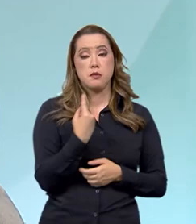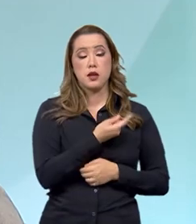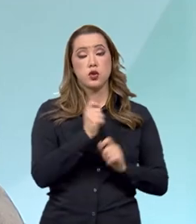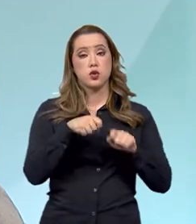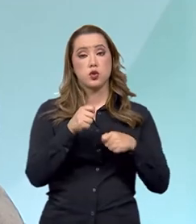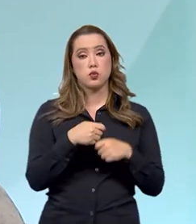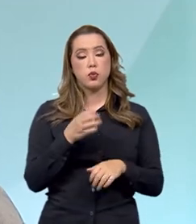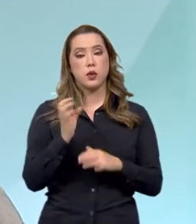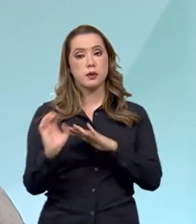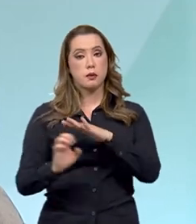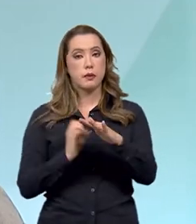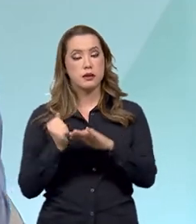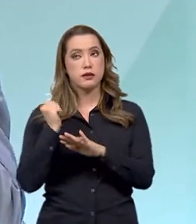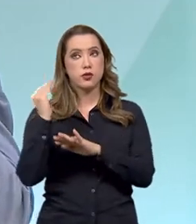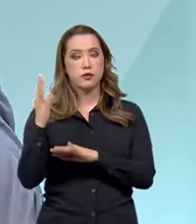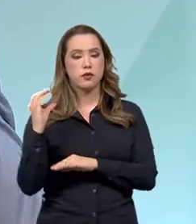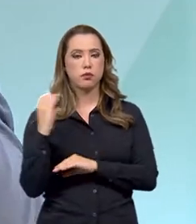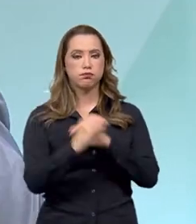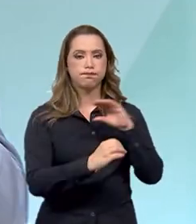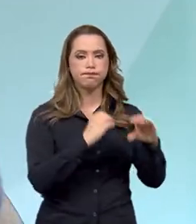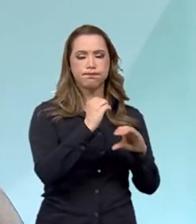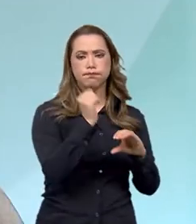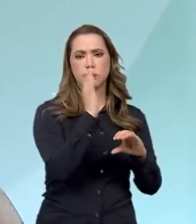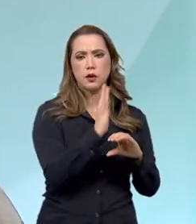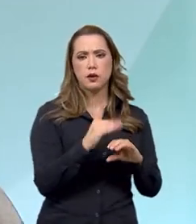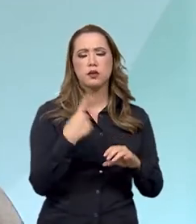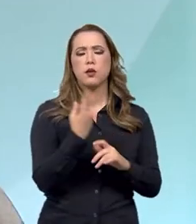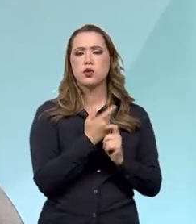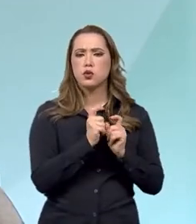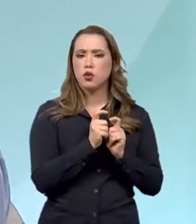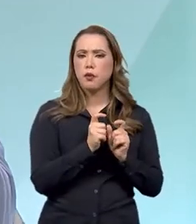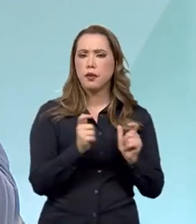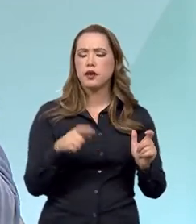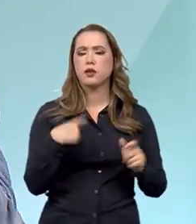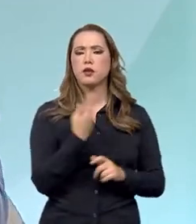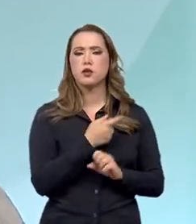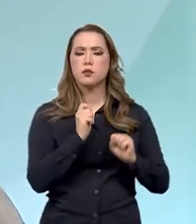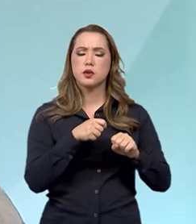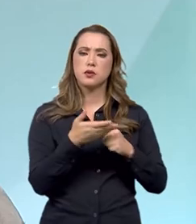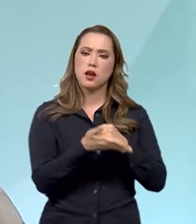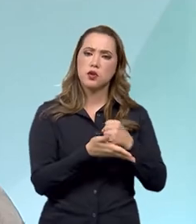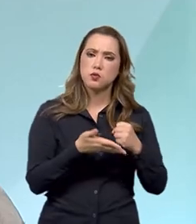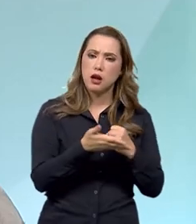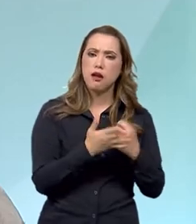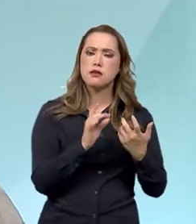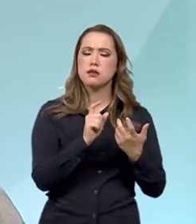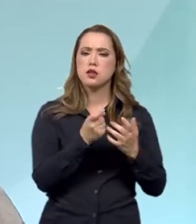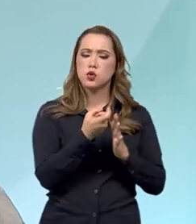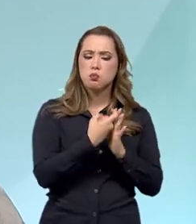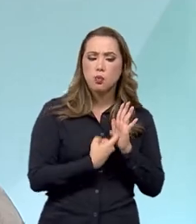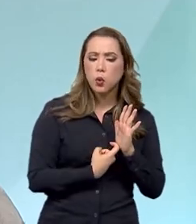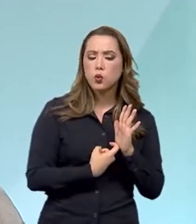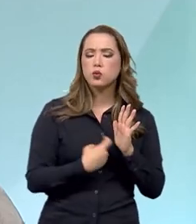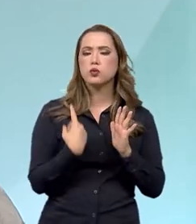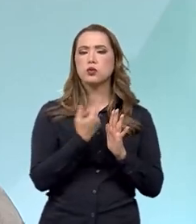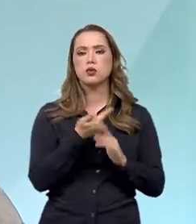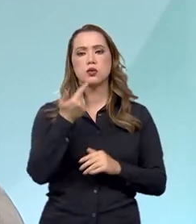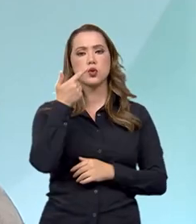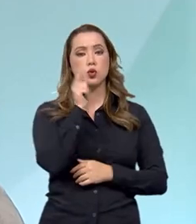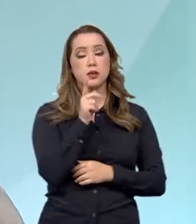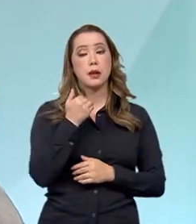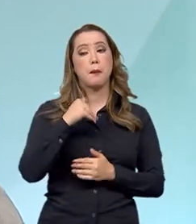atrair investimentos. E, com isso, a gente aumenta a nossa base tributável e, com isso, nós ganhamos em